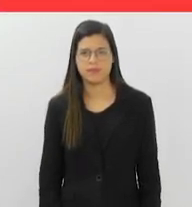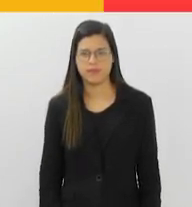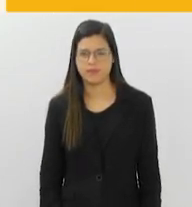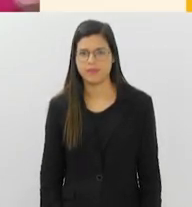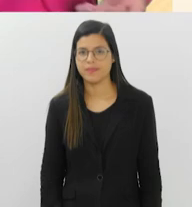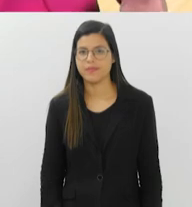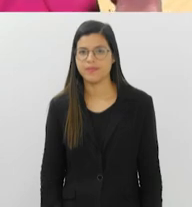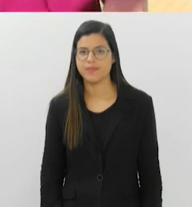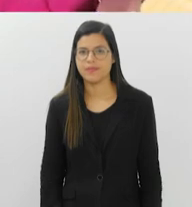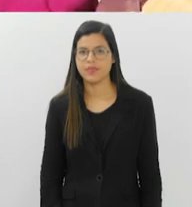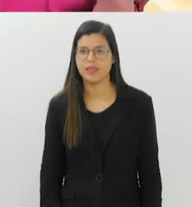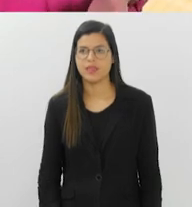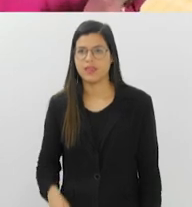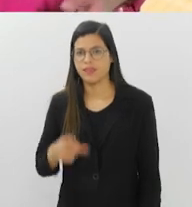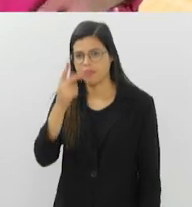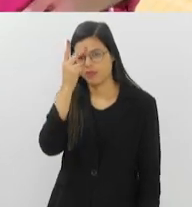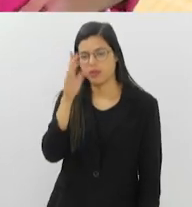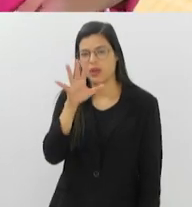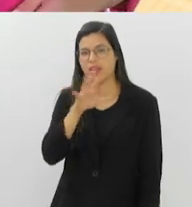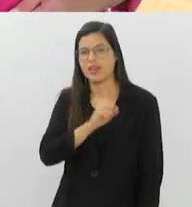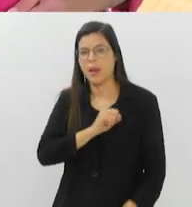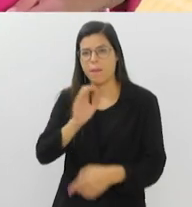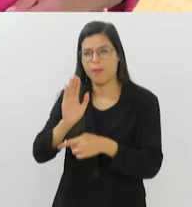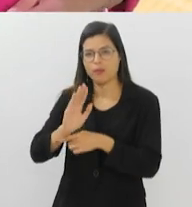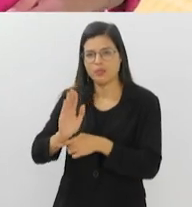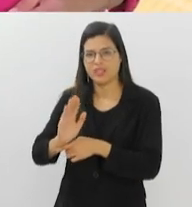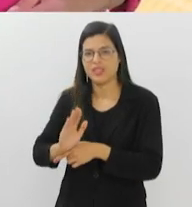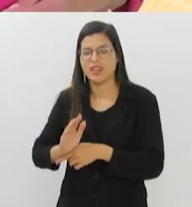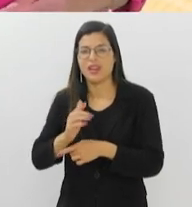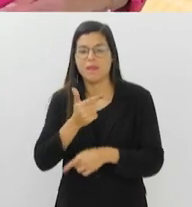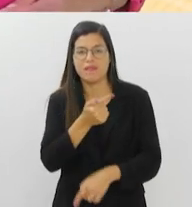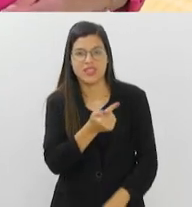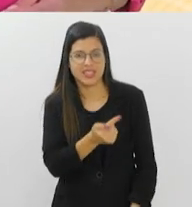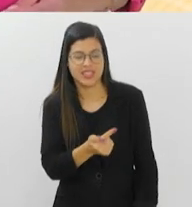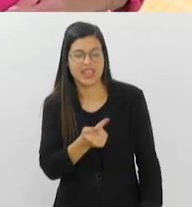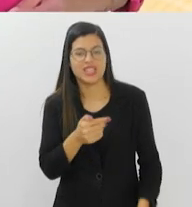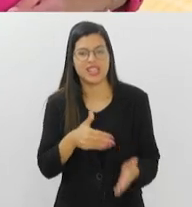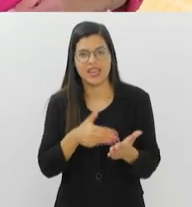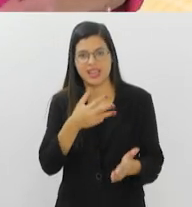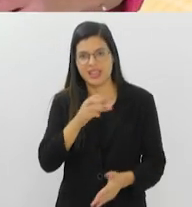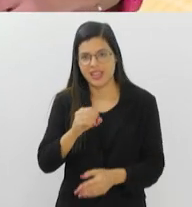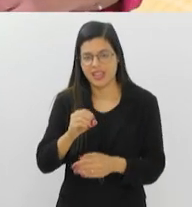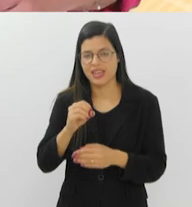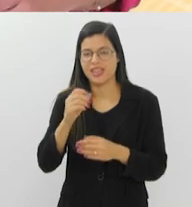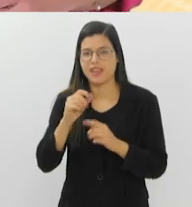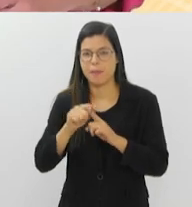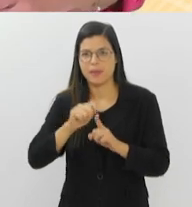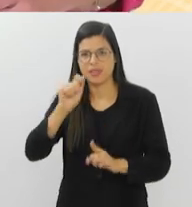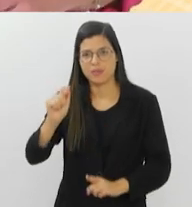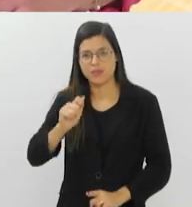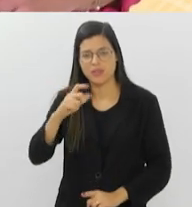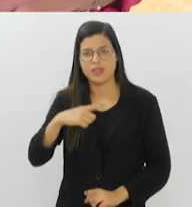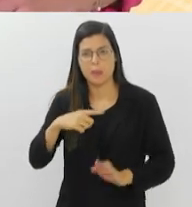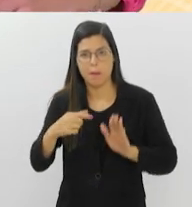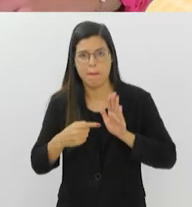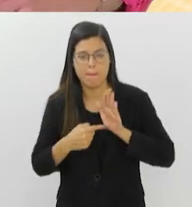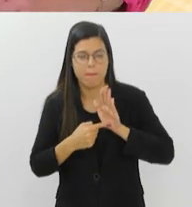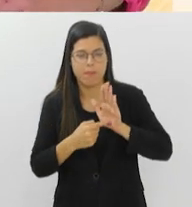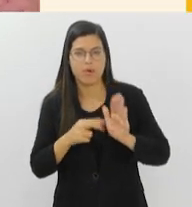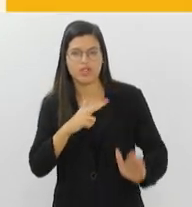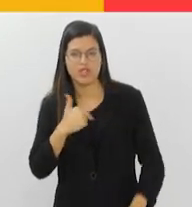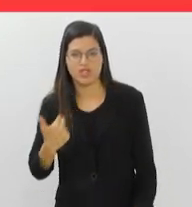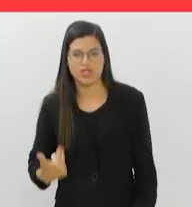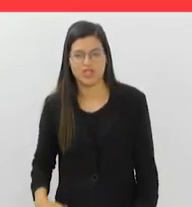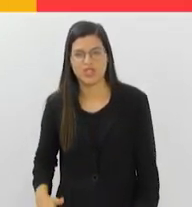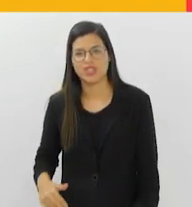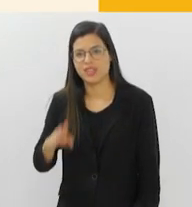E para os amantes do cinema, entre os dias 27 e 30 de agosto, acontece a terceira mostra China-Brasil, na Casa de Cultura